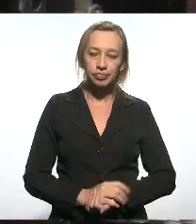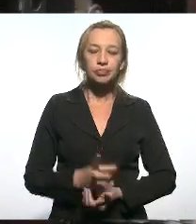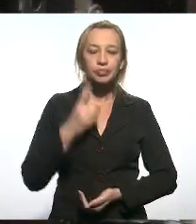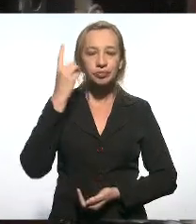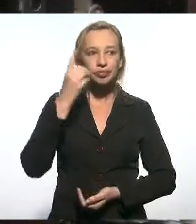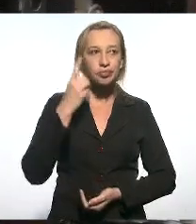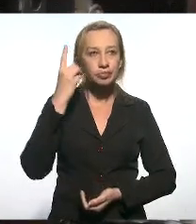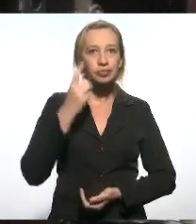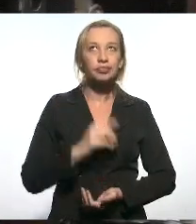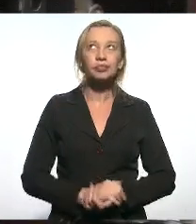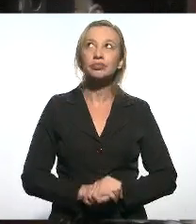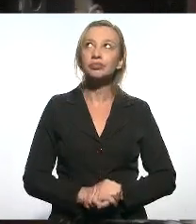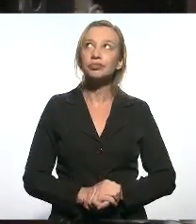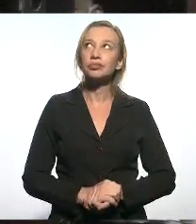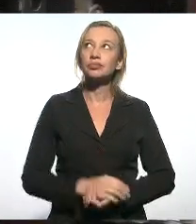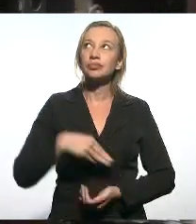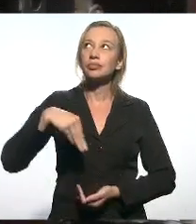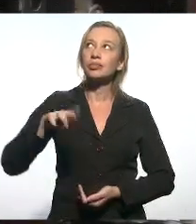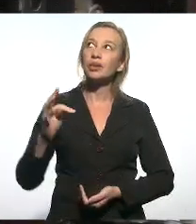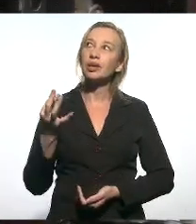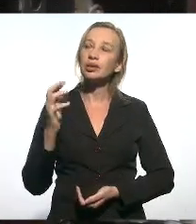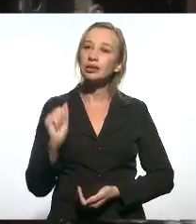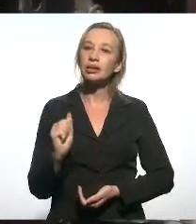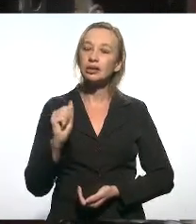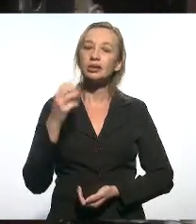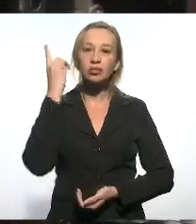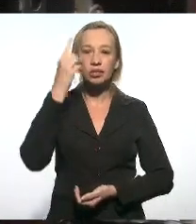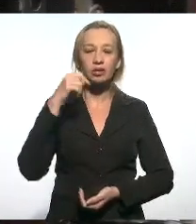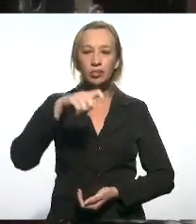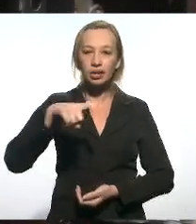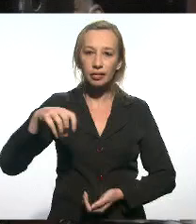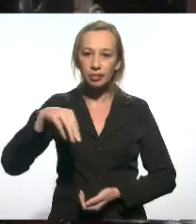Deputado Marta Rocha. Deputado Marcos.